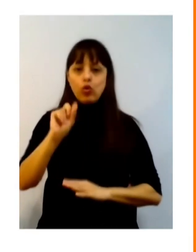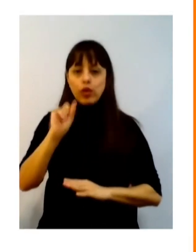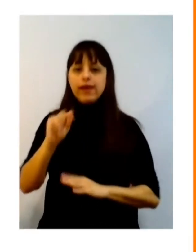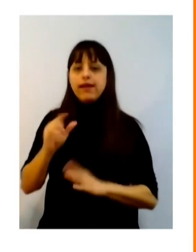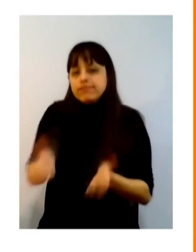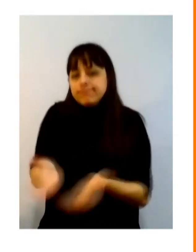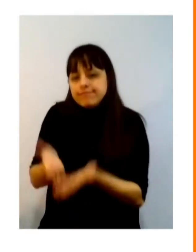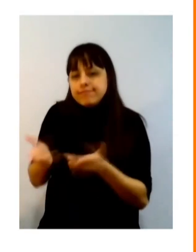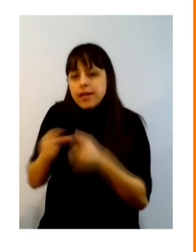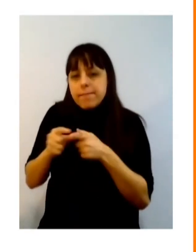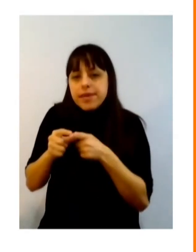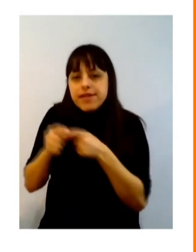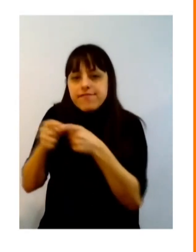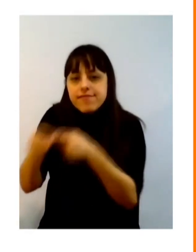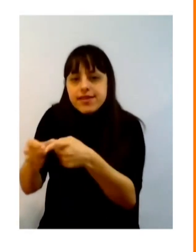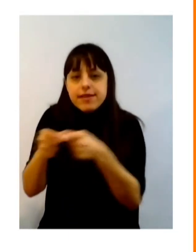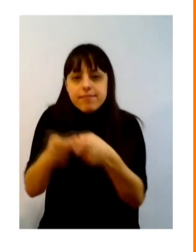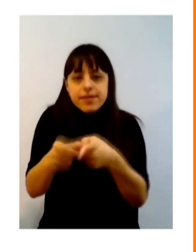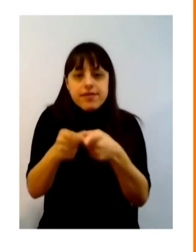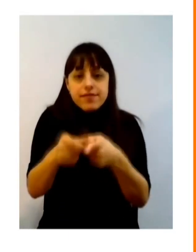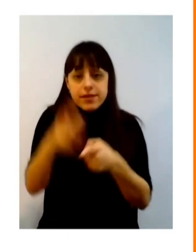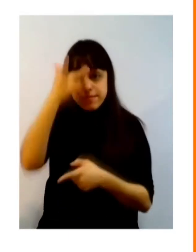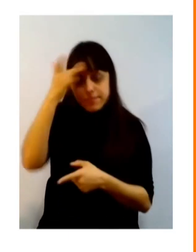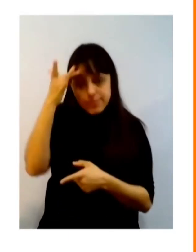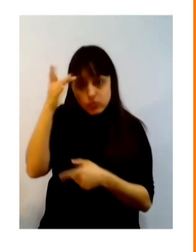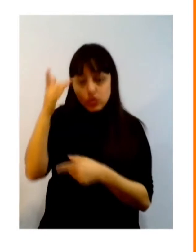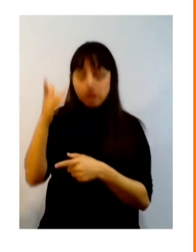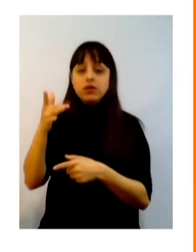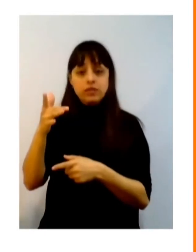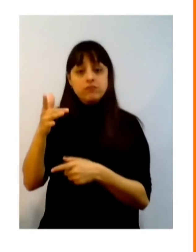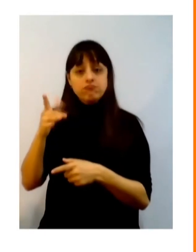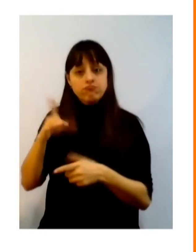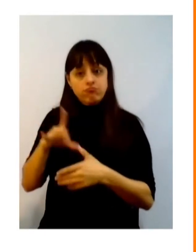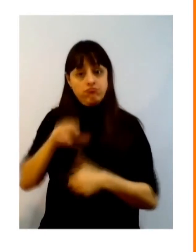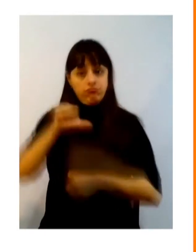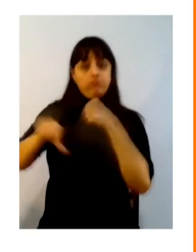lideranças desde as periferias do país, mas também